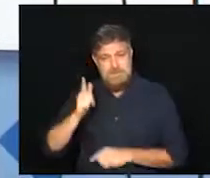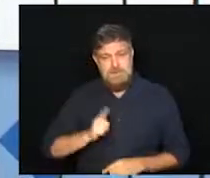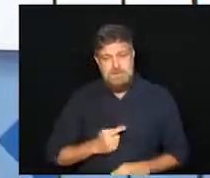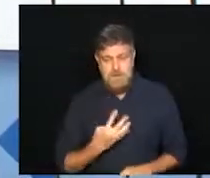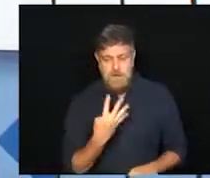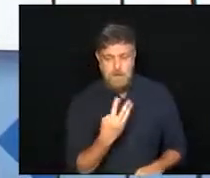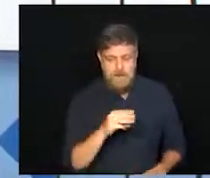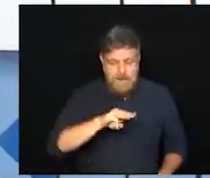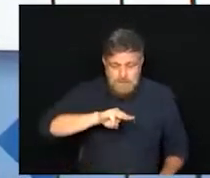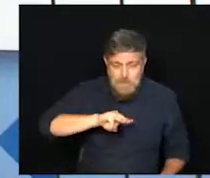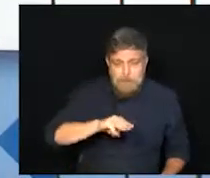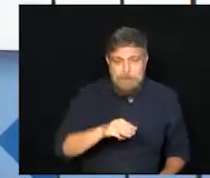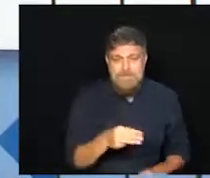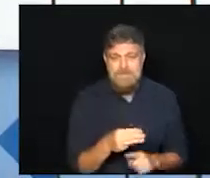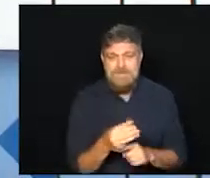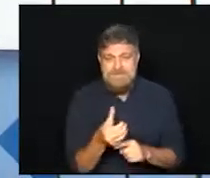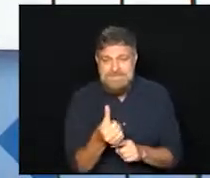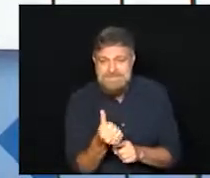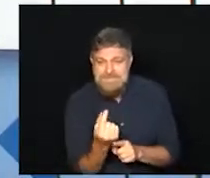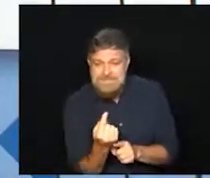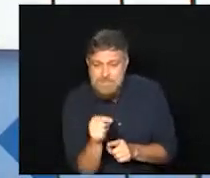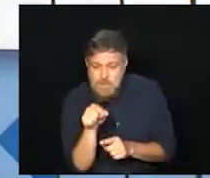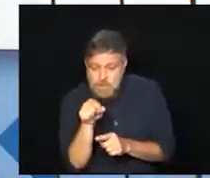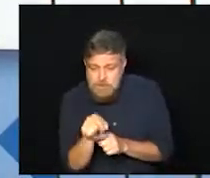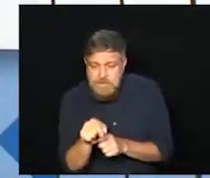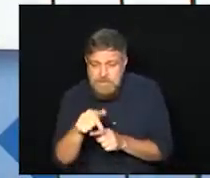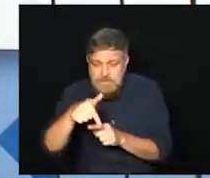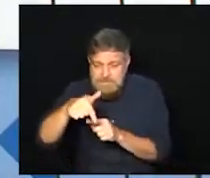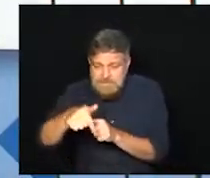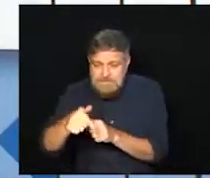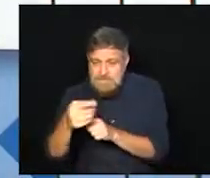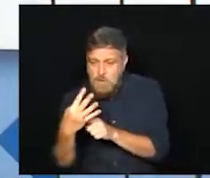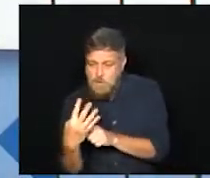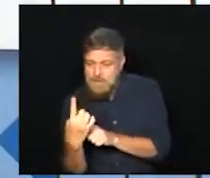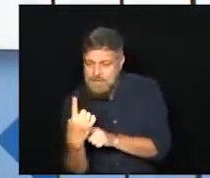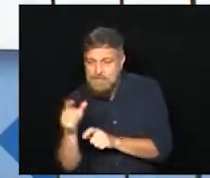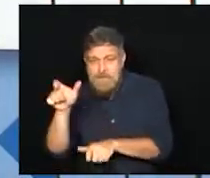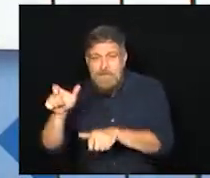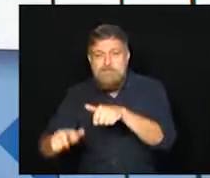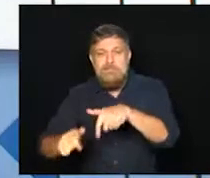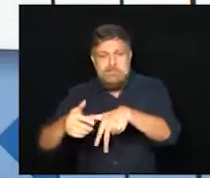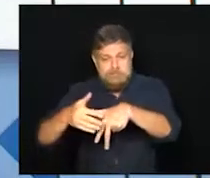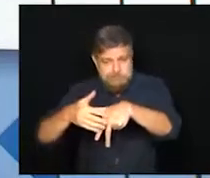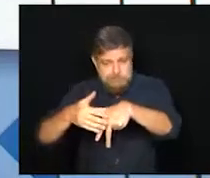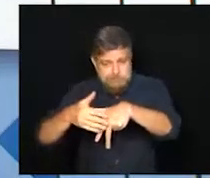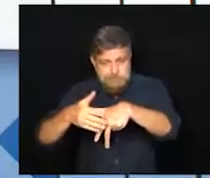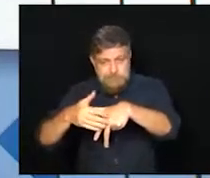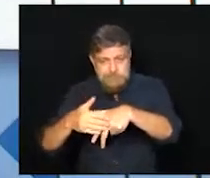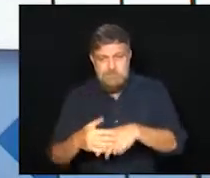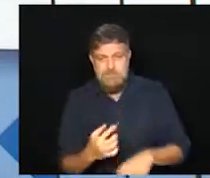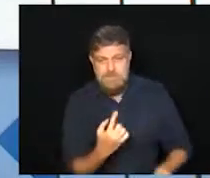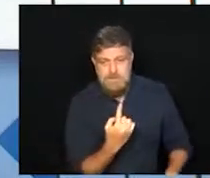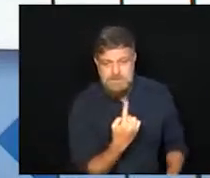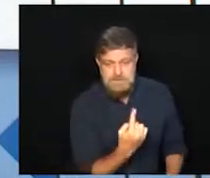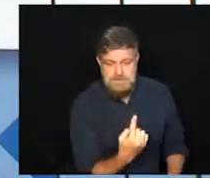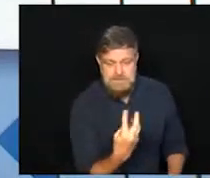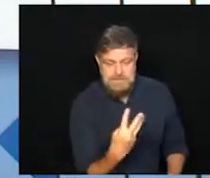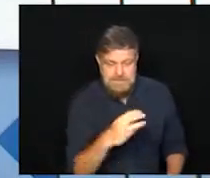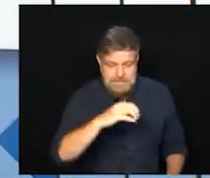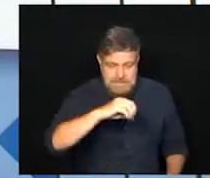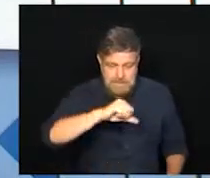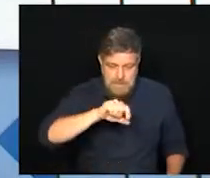.061.741 casos da doença com 139